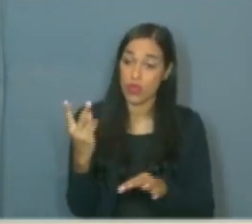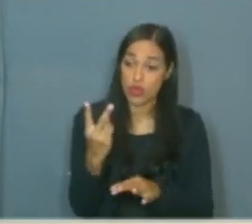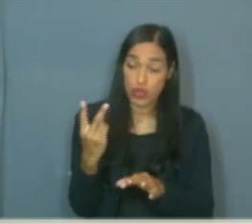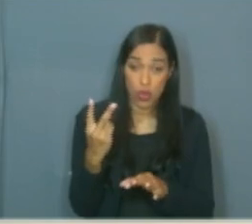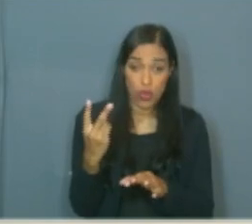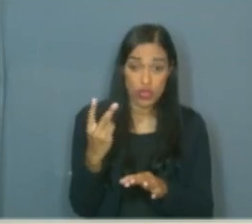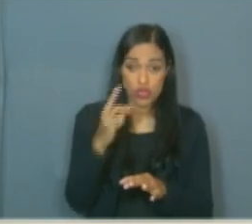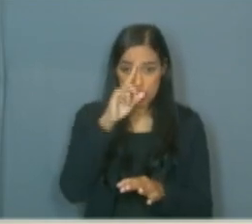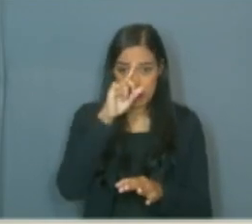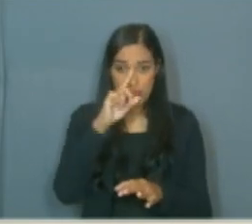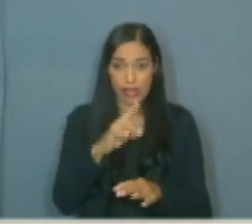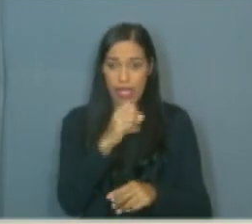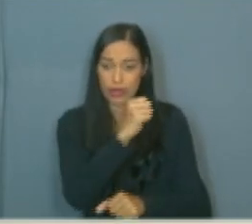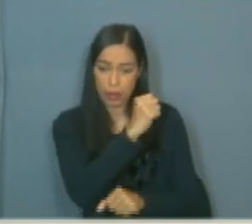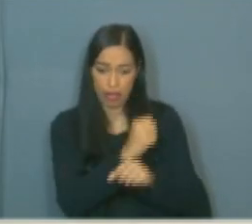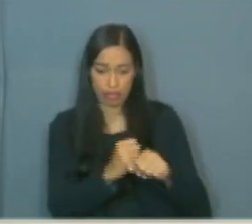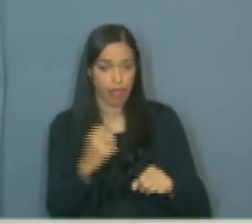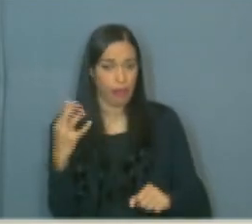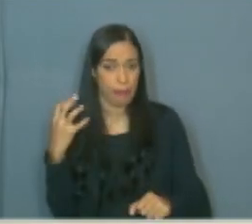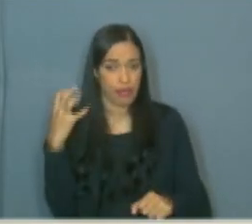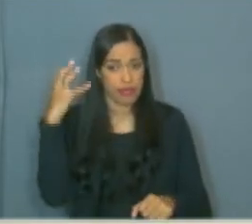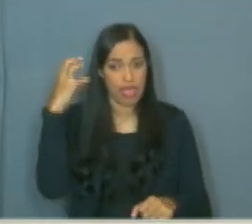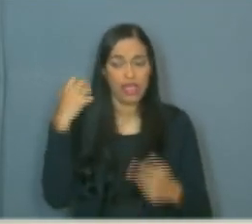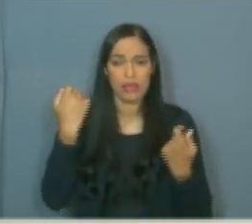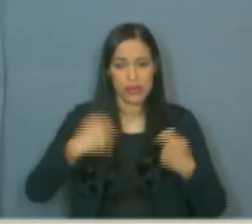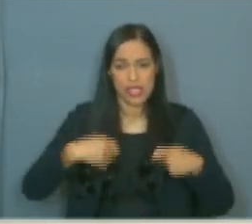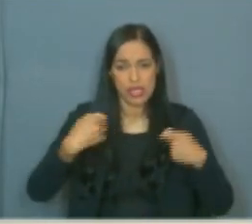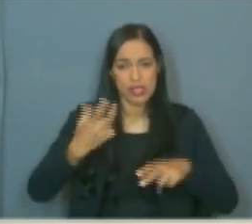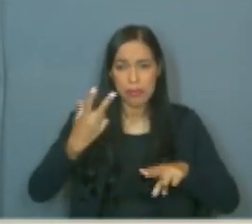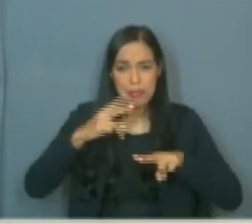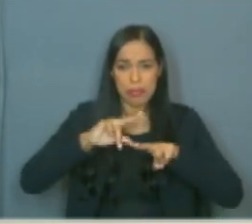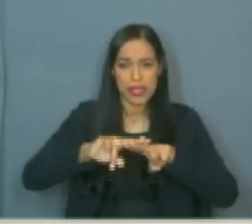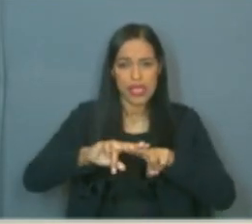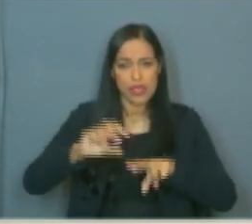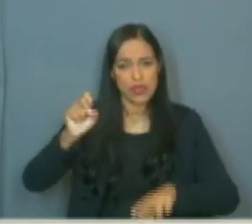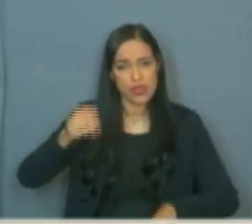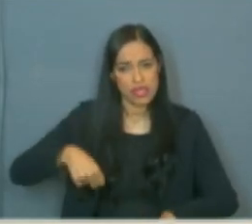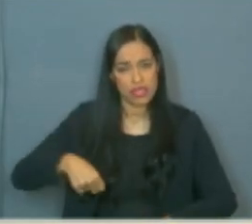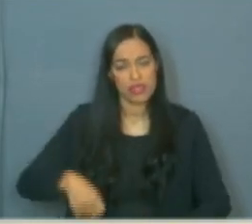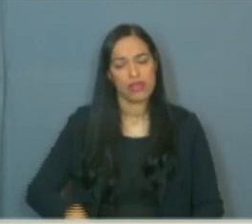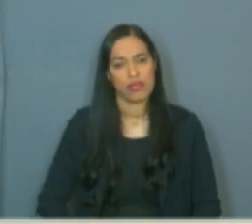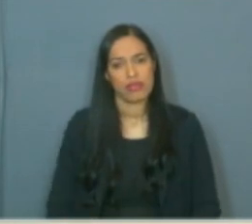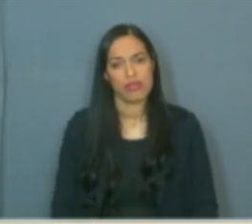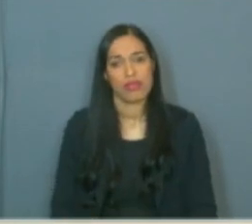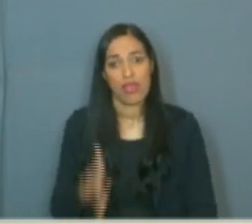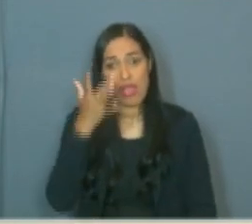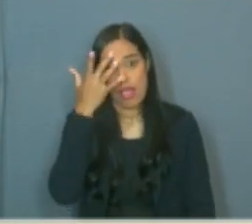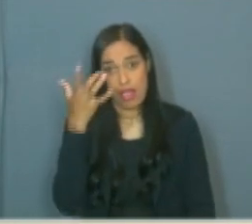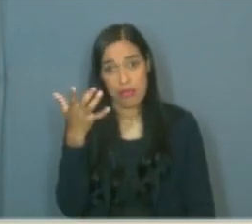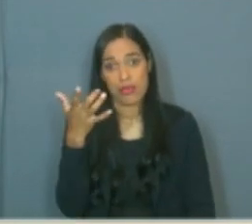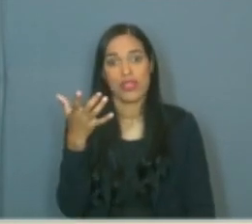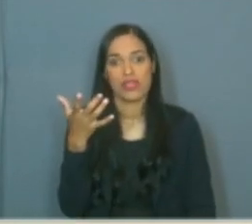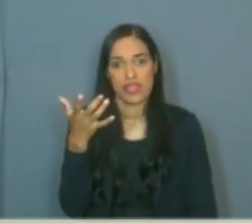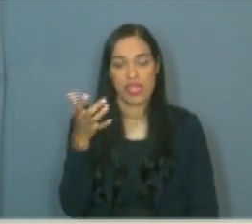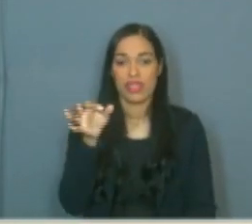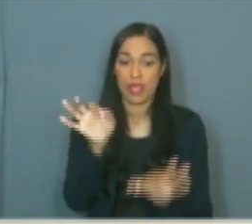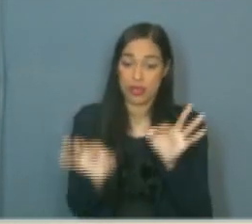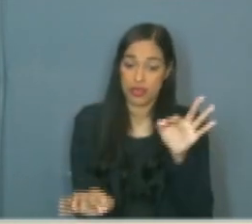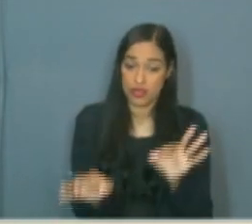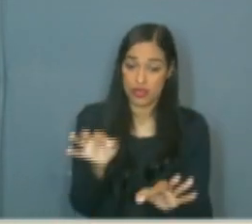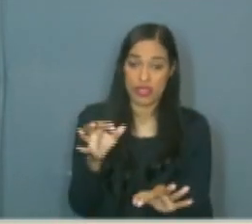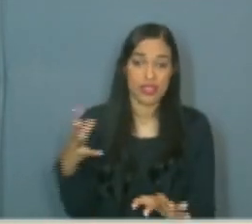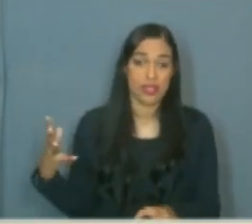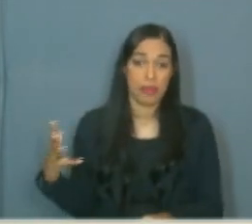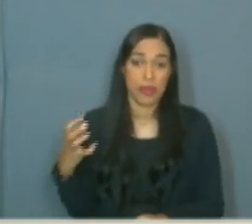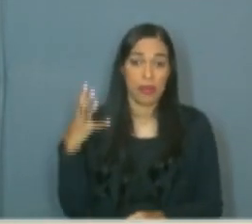também presos e condenados. Então, amanhã teremos o primeiro capítulo de Justiça por Marielle,